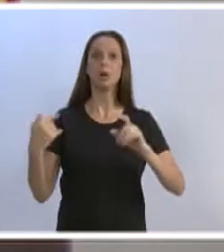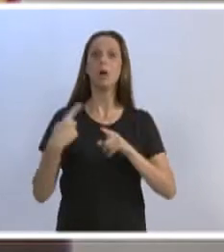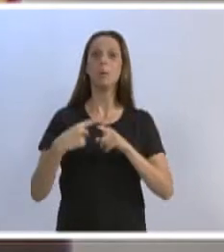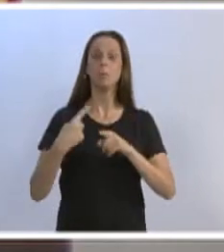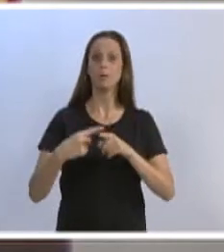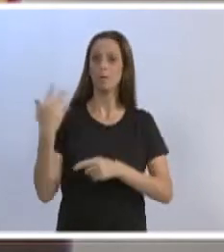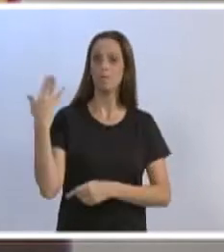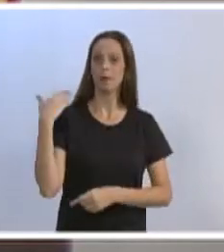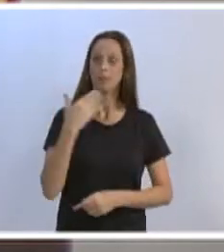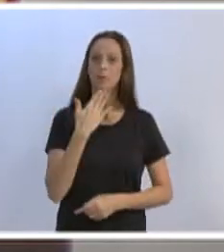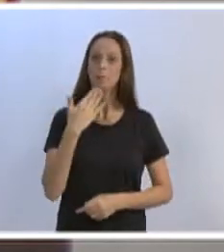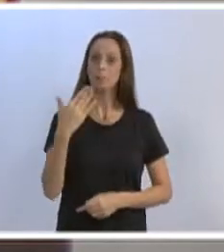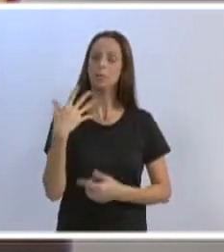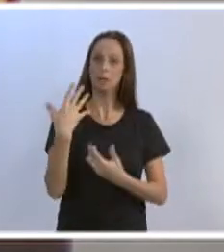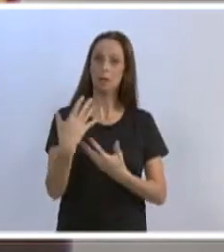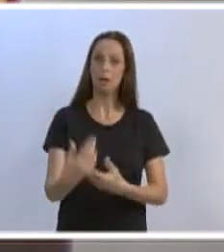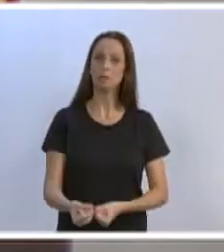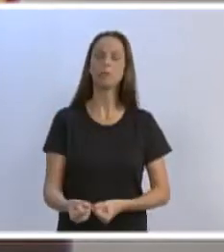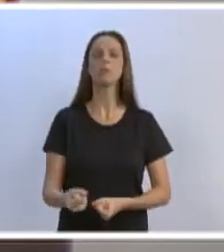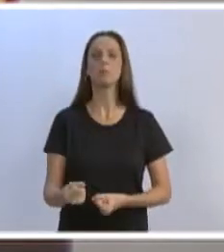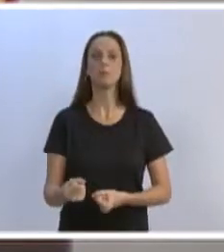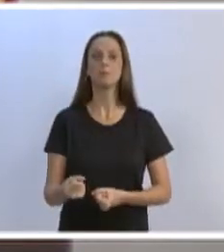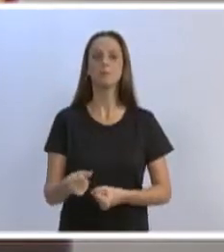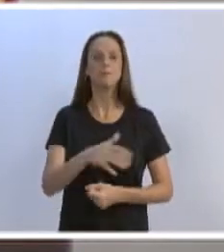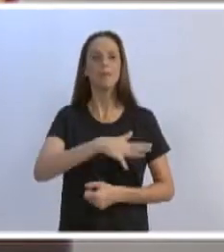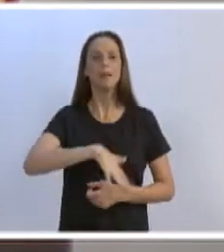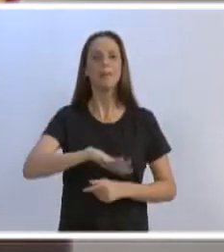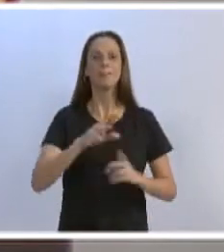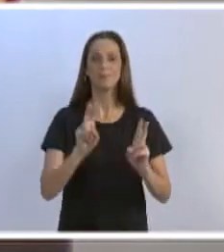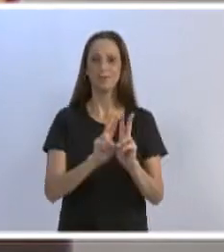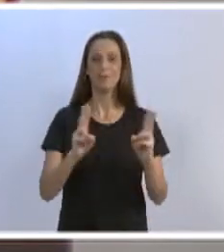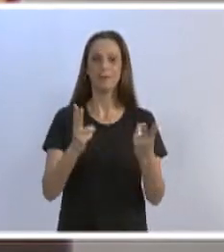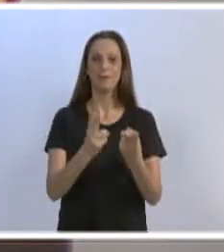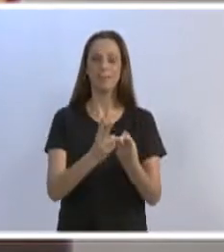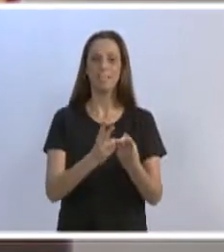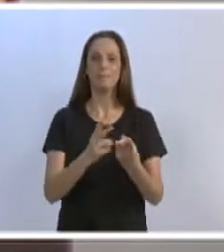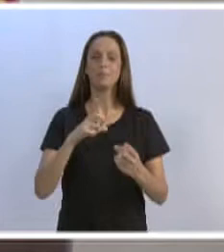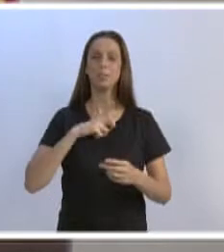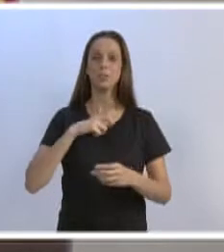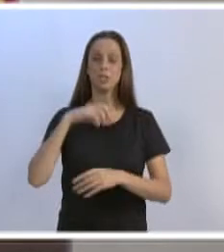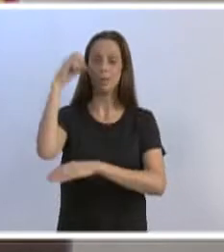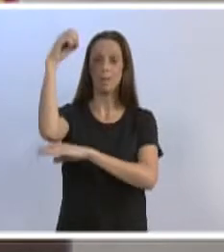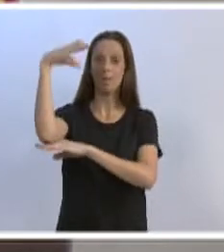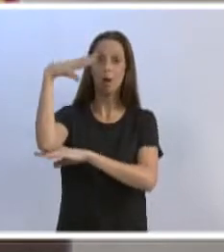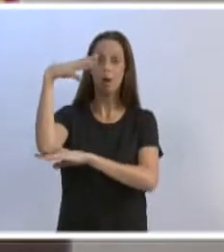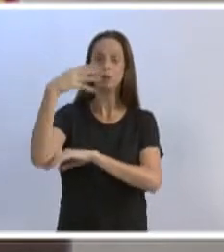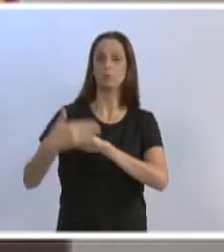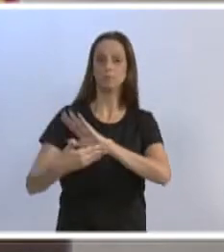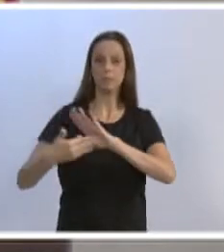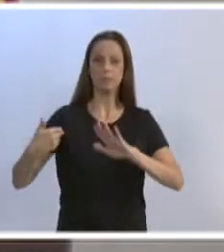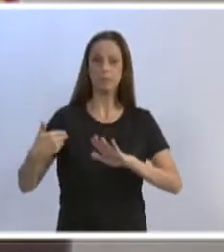prontamente um pedido meu, lá na região da Velha, para retirada de um poste, lá na João Pessoa.